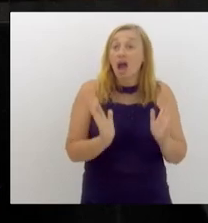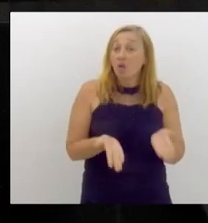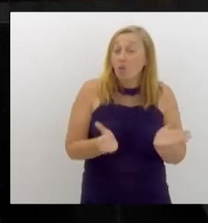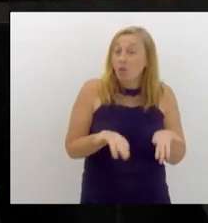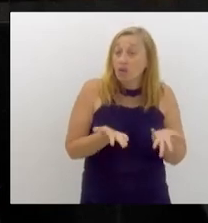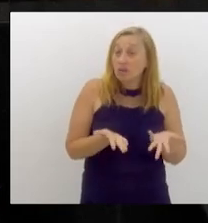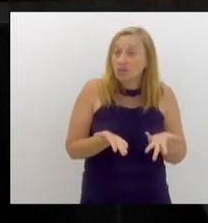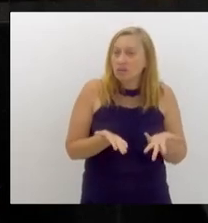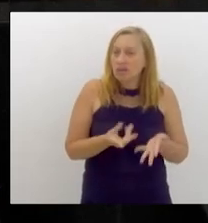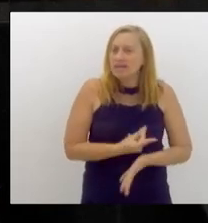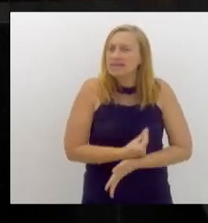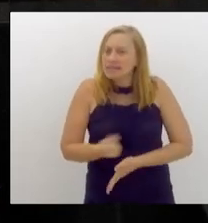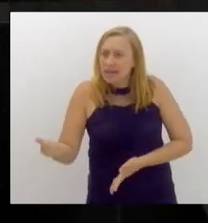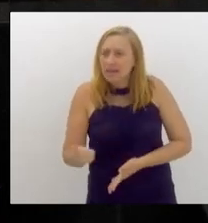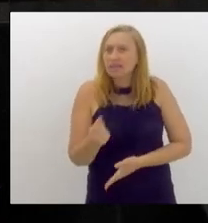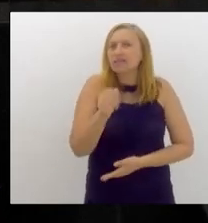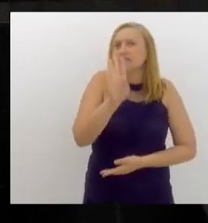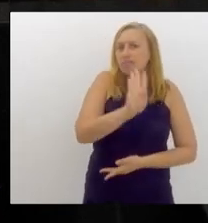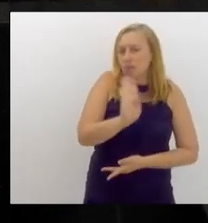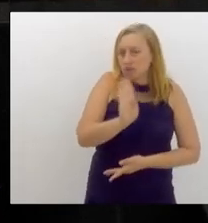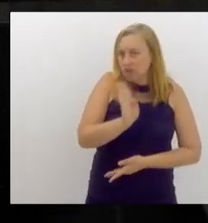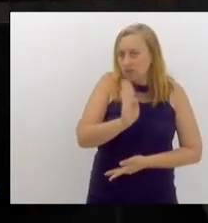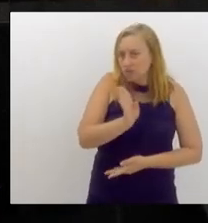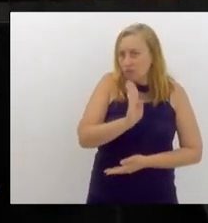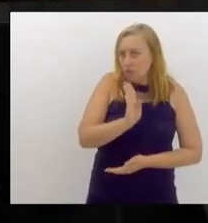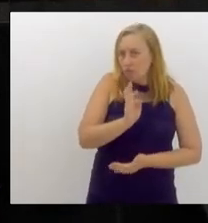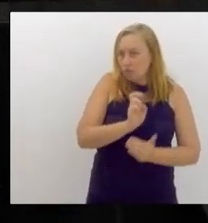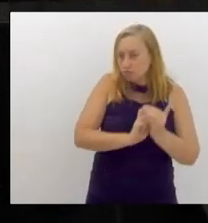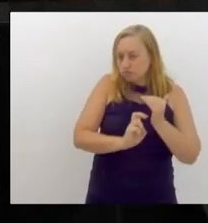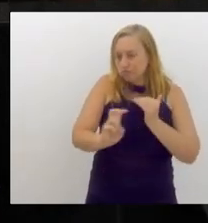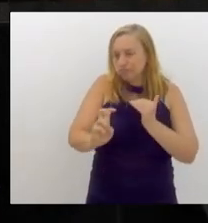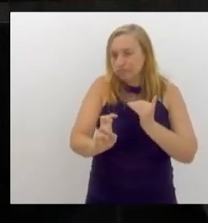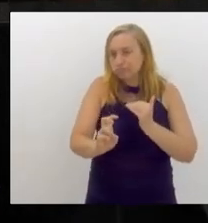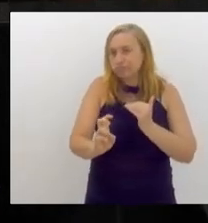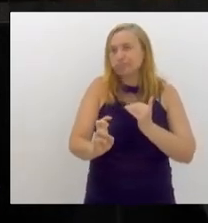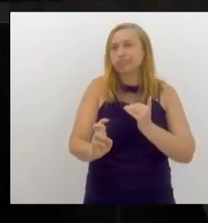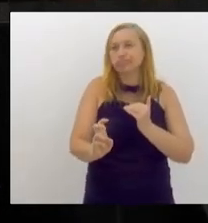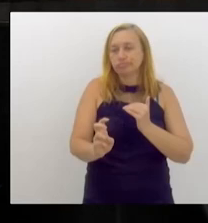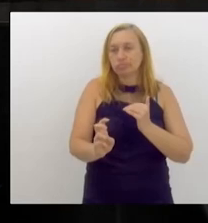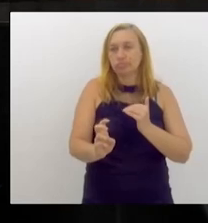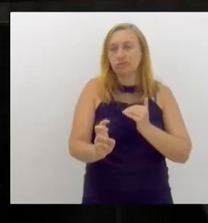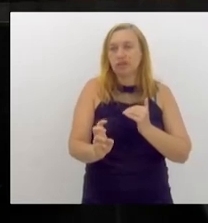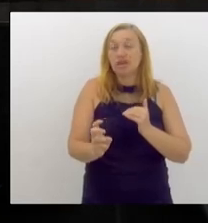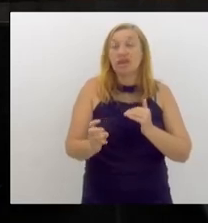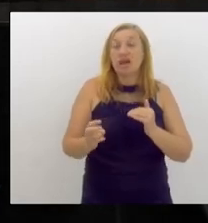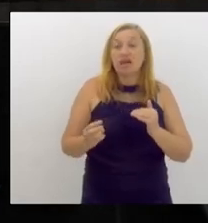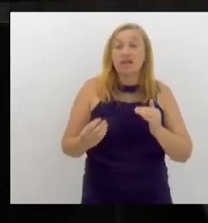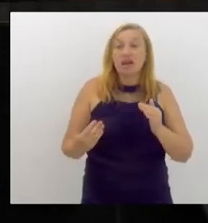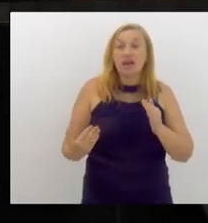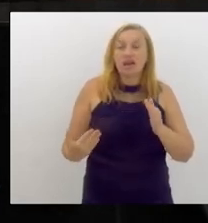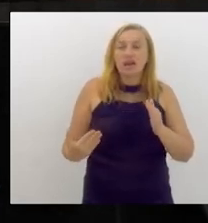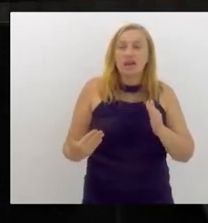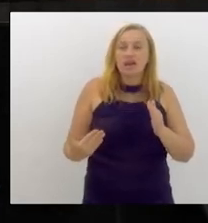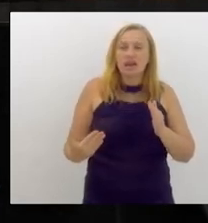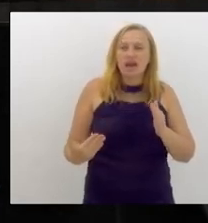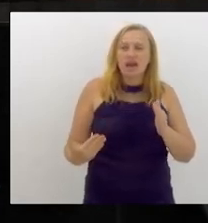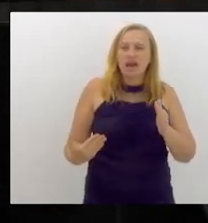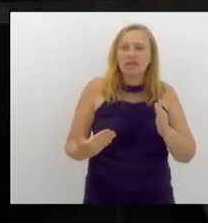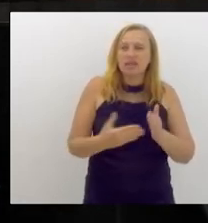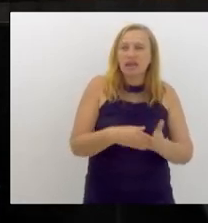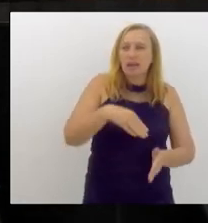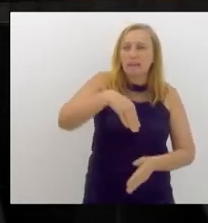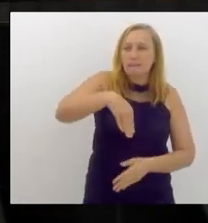sai de Botafogo, sai de Botafogo e vai para o Maitá, deputada